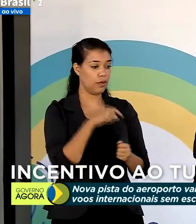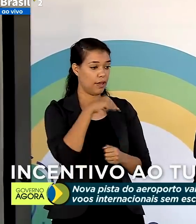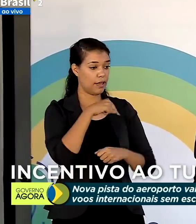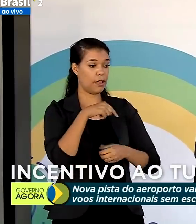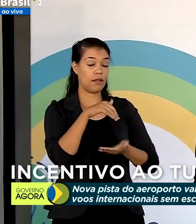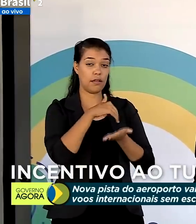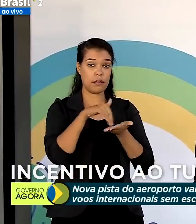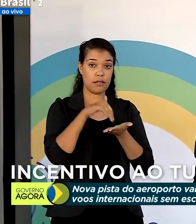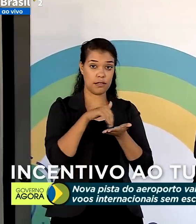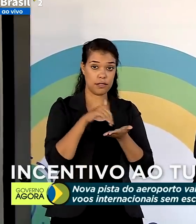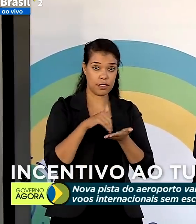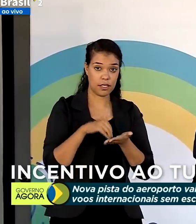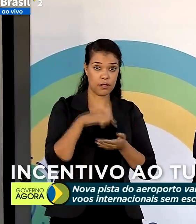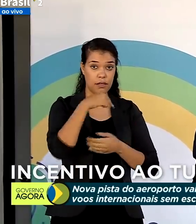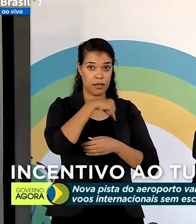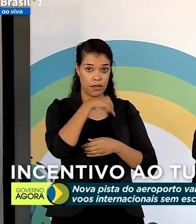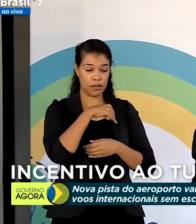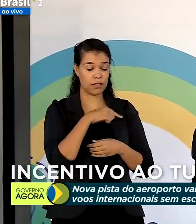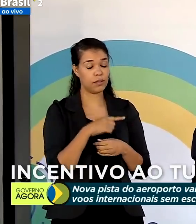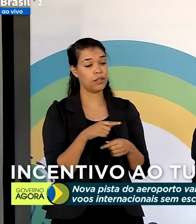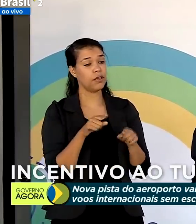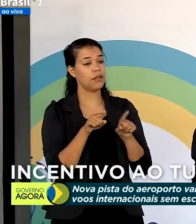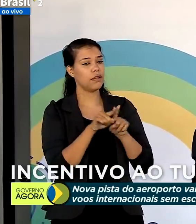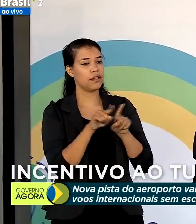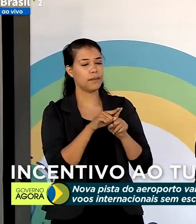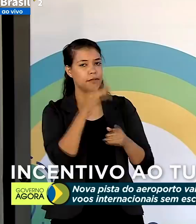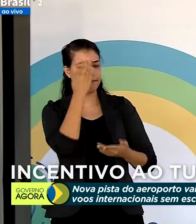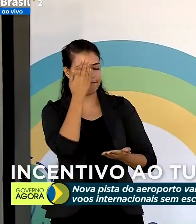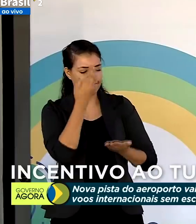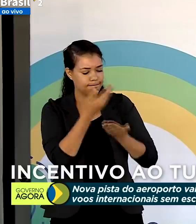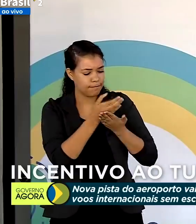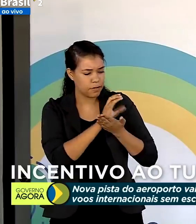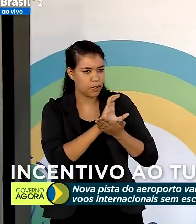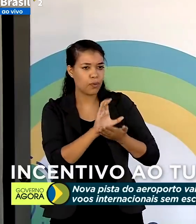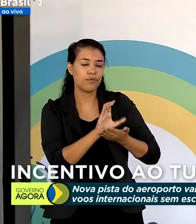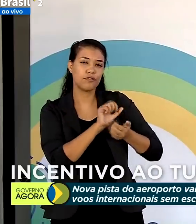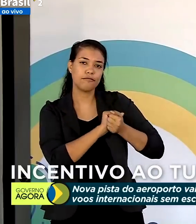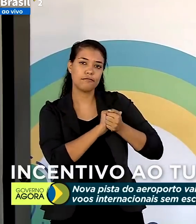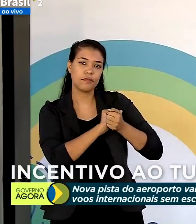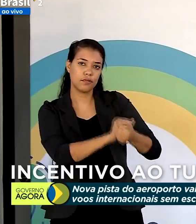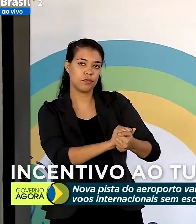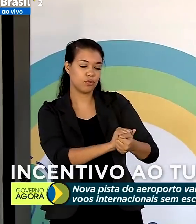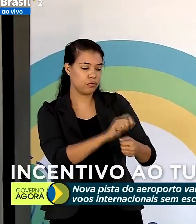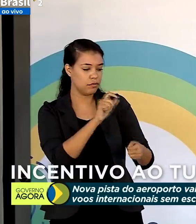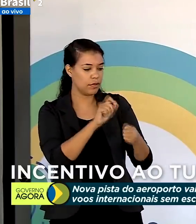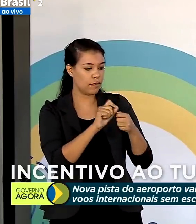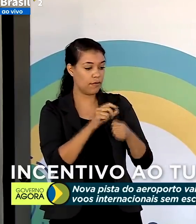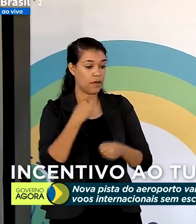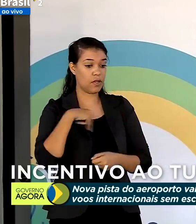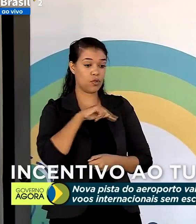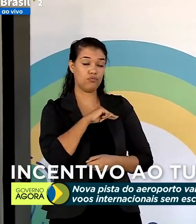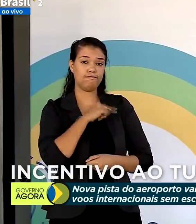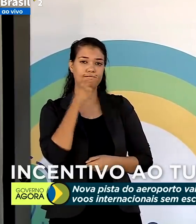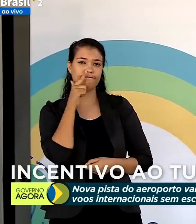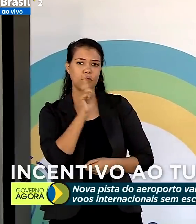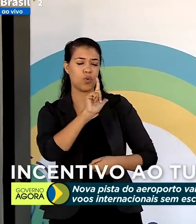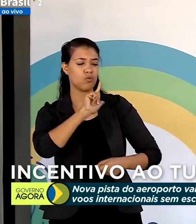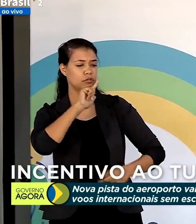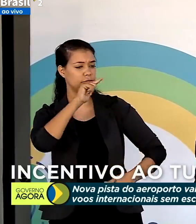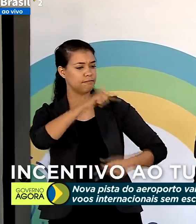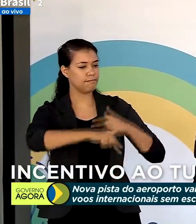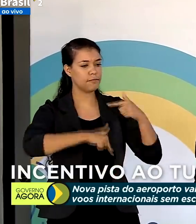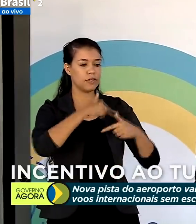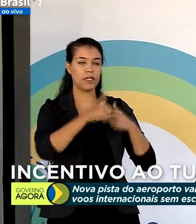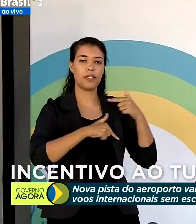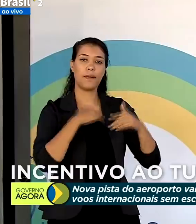secretário executivo, pela Infraero. E essa confiança mútua é que tem feito com que a gente consiga avançar nos trabalhos e